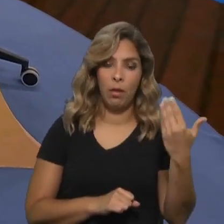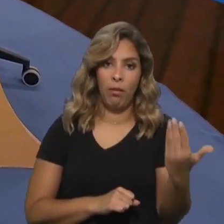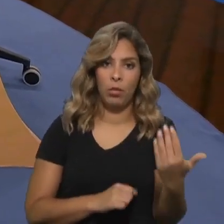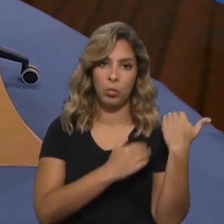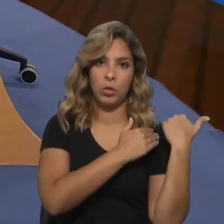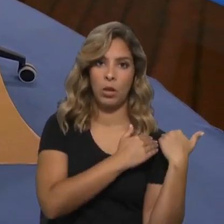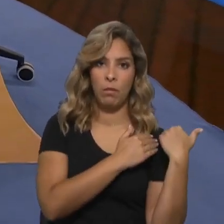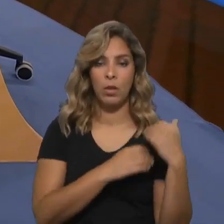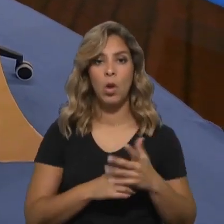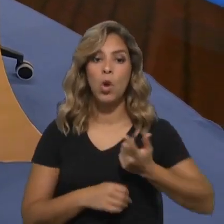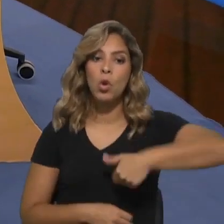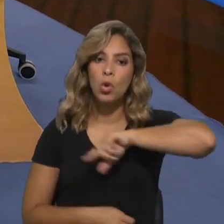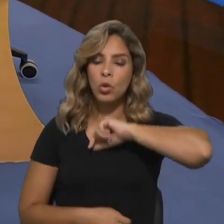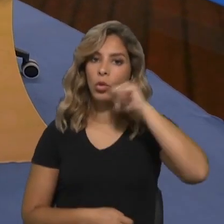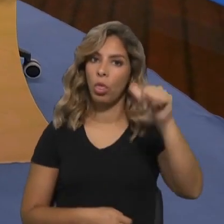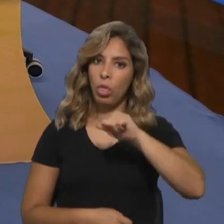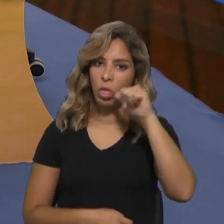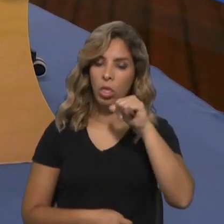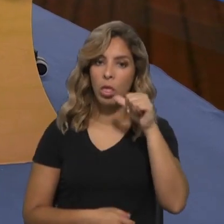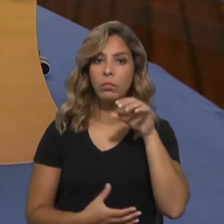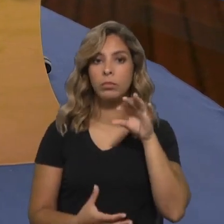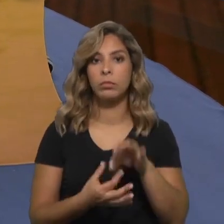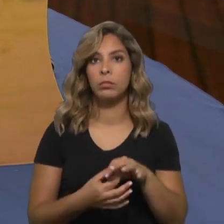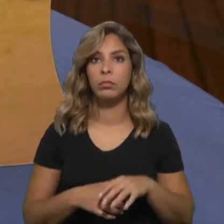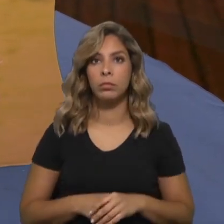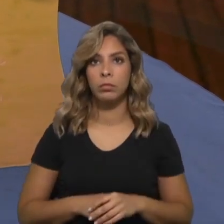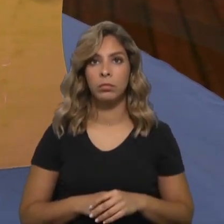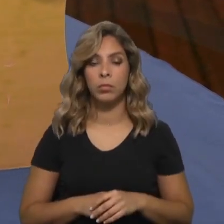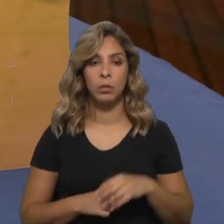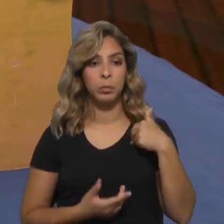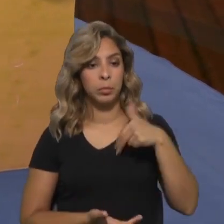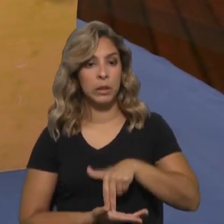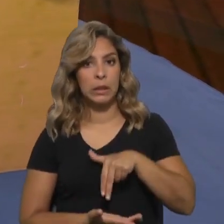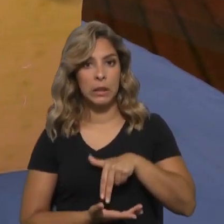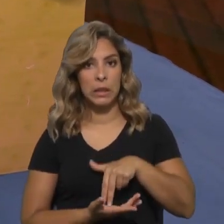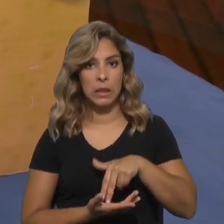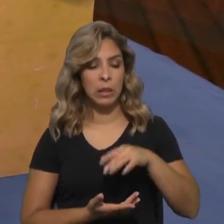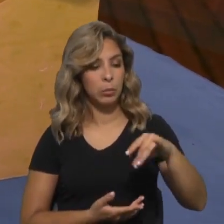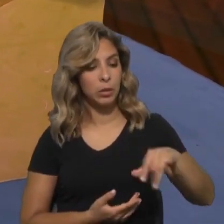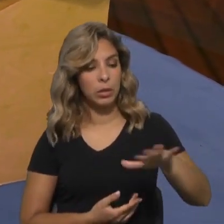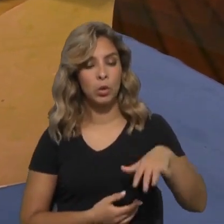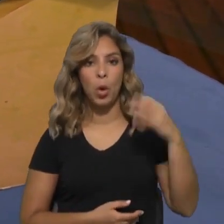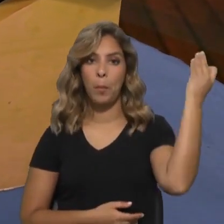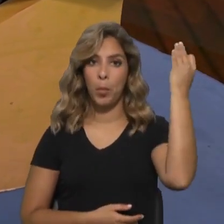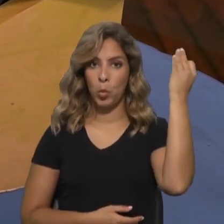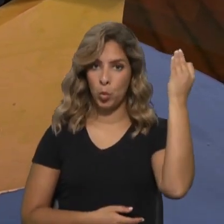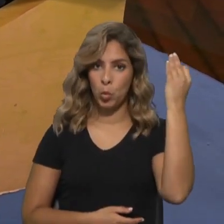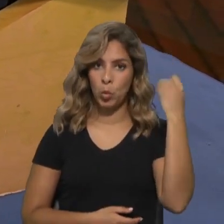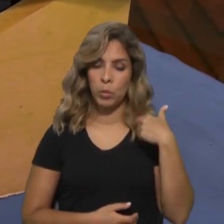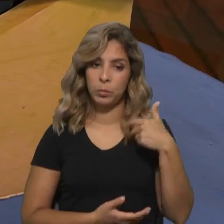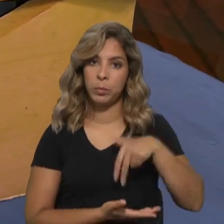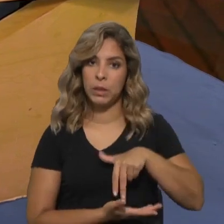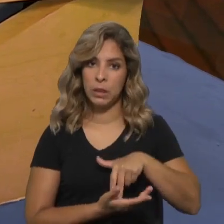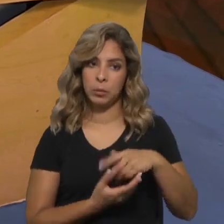estado em articulação com a PSB, estamos em presença num centro de detenção no Porto, em